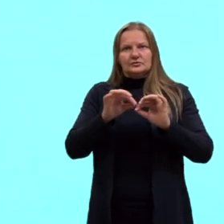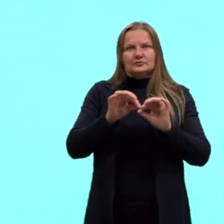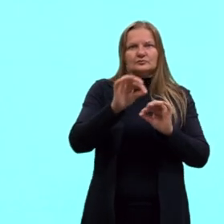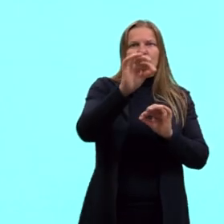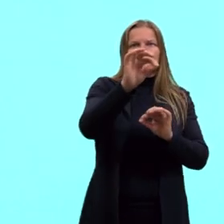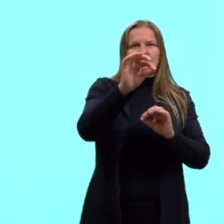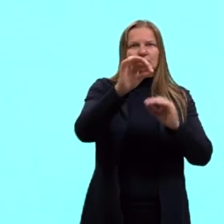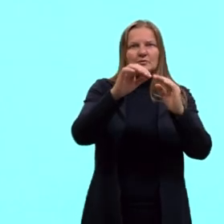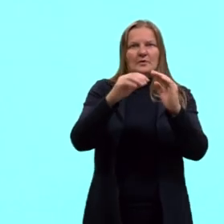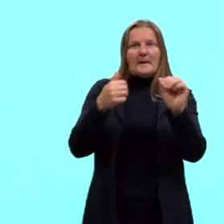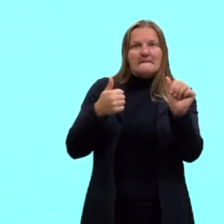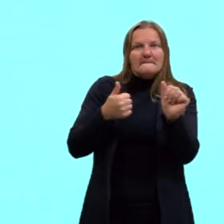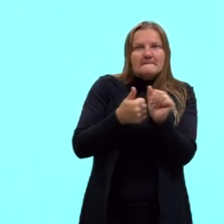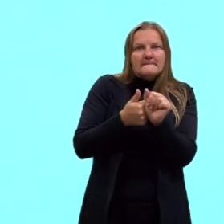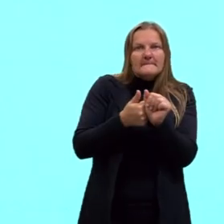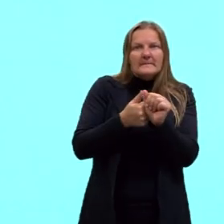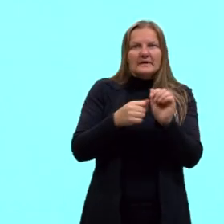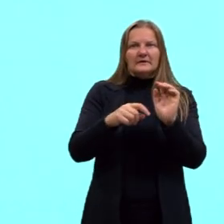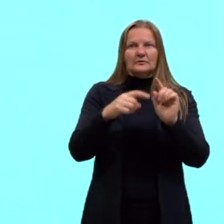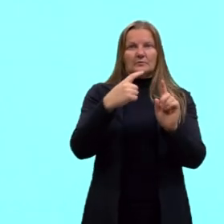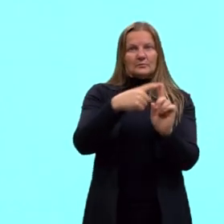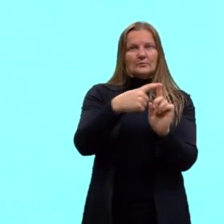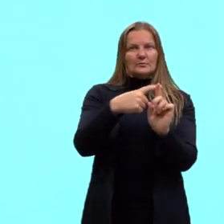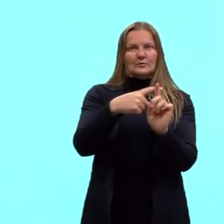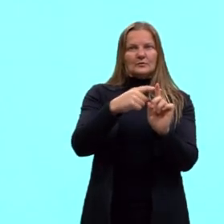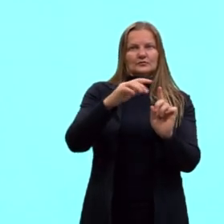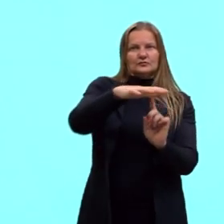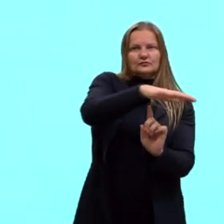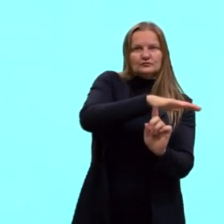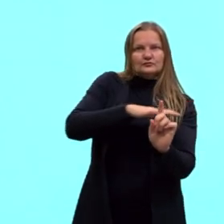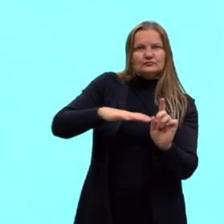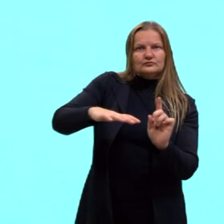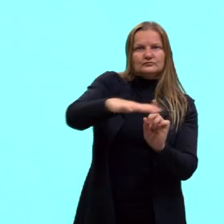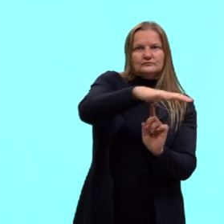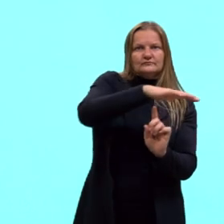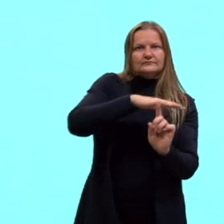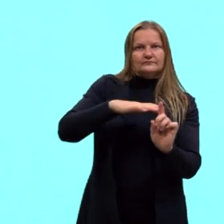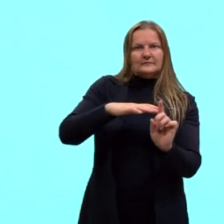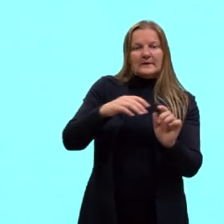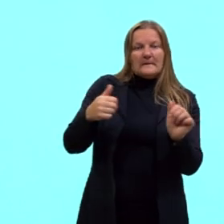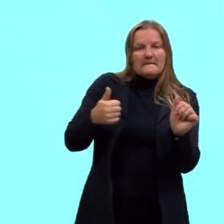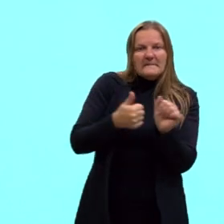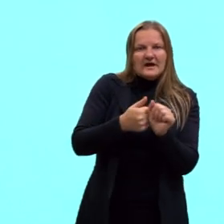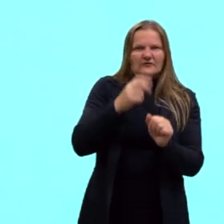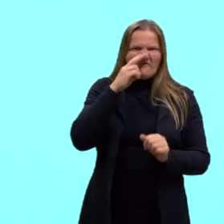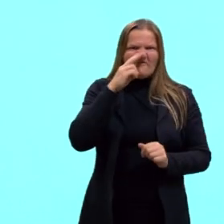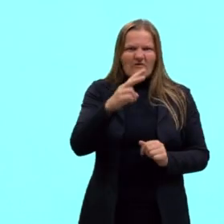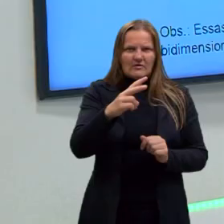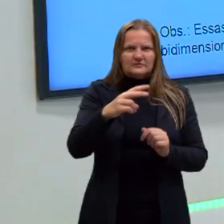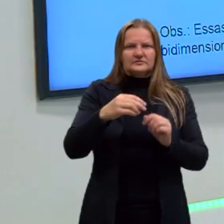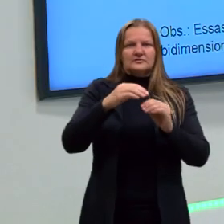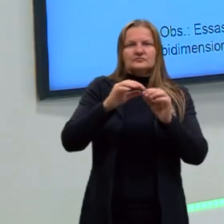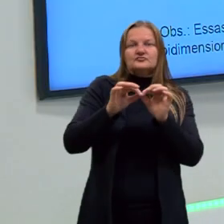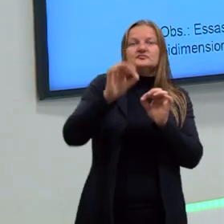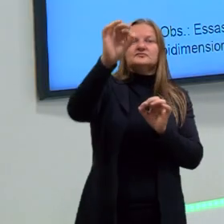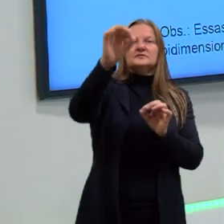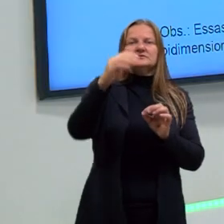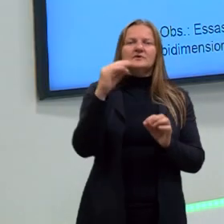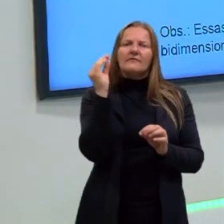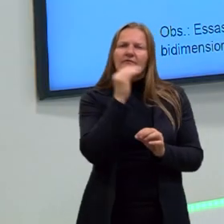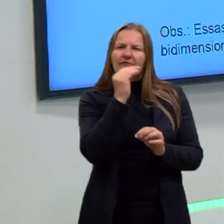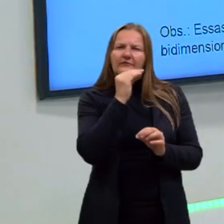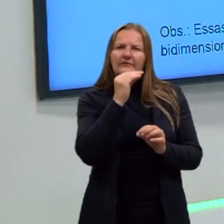a carga que está gerando esse campo. Então, quanto mais próximo dela, mais forte vai ser o campo. Uma